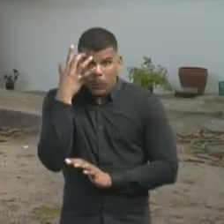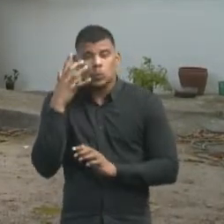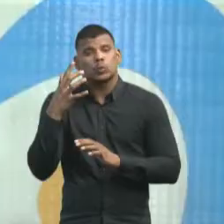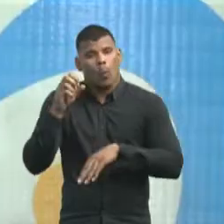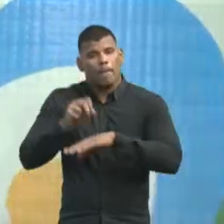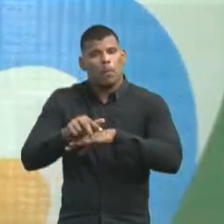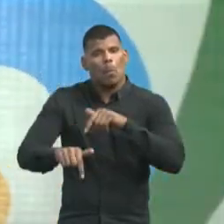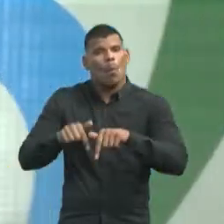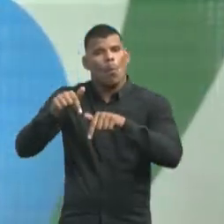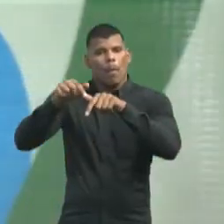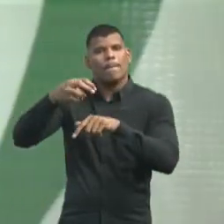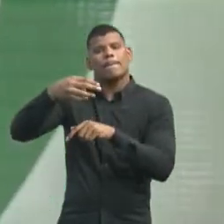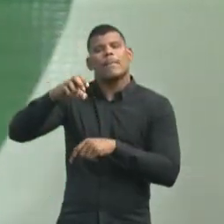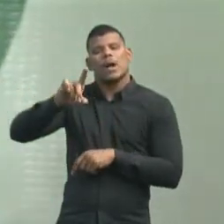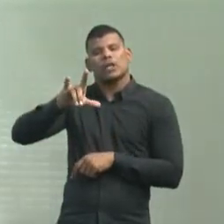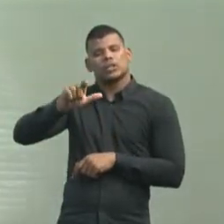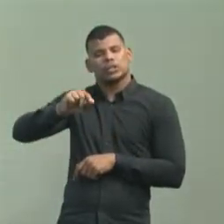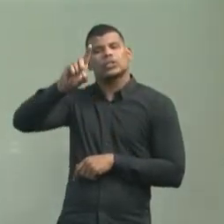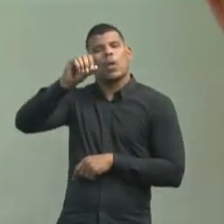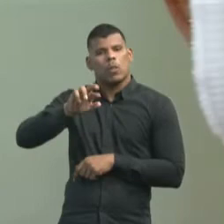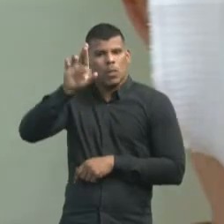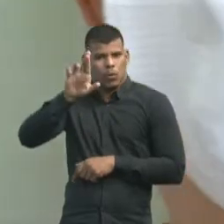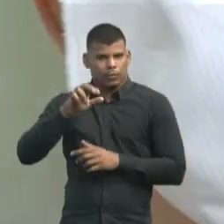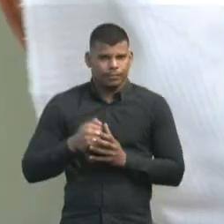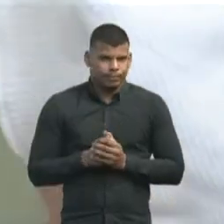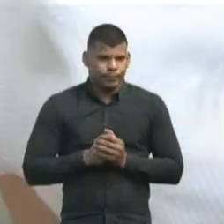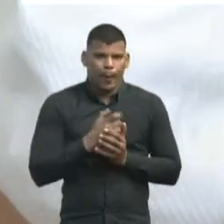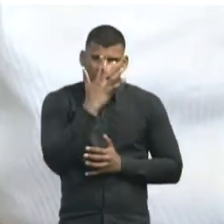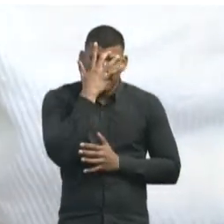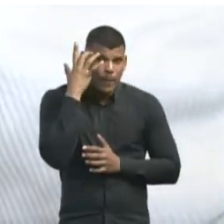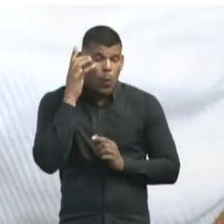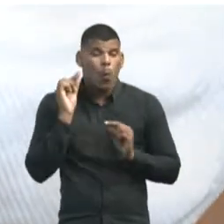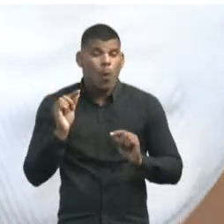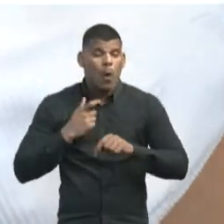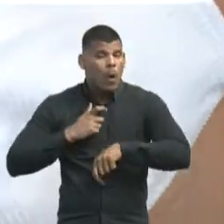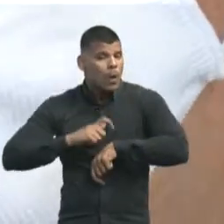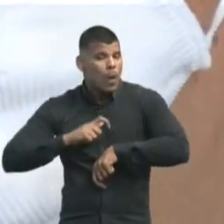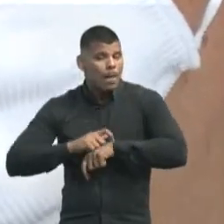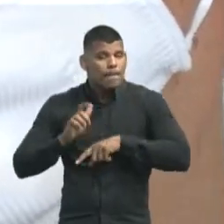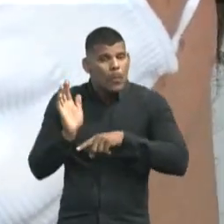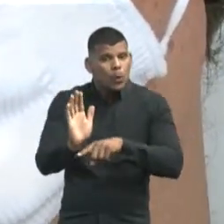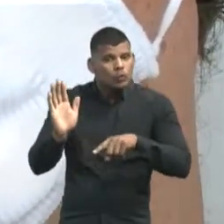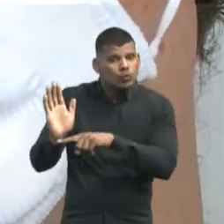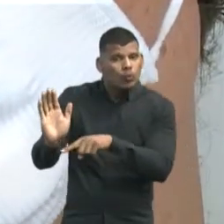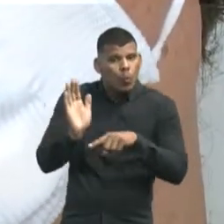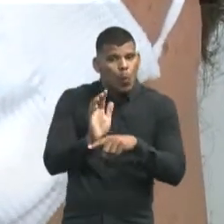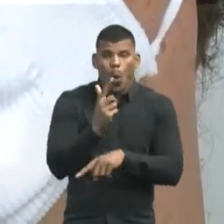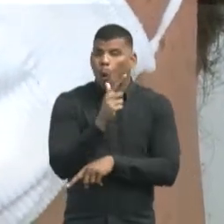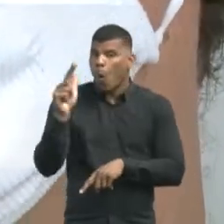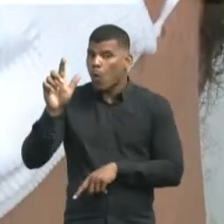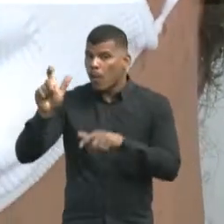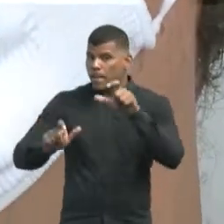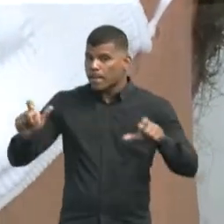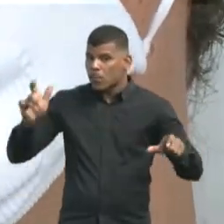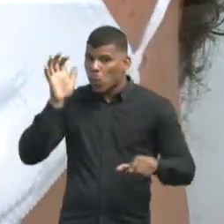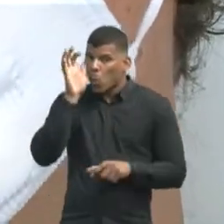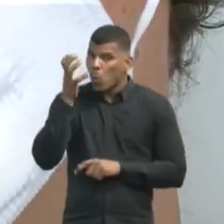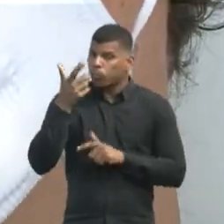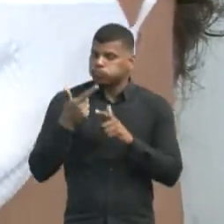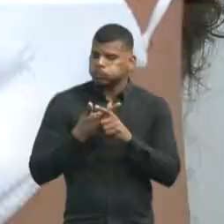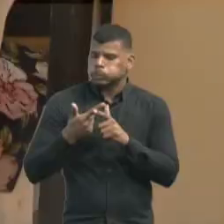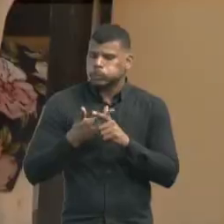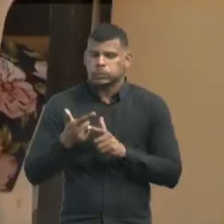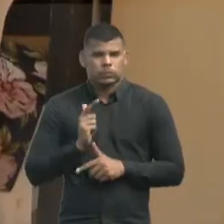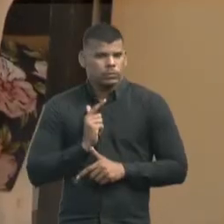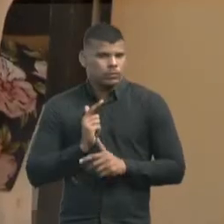total, pessoas que dedicam parte do seu tempo para ajudar outras pessoas a resolverem problemas.